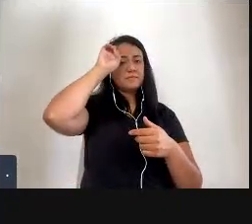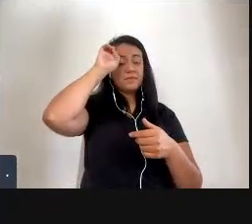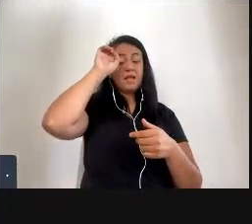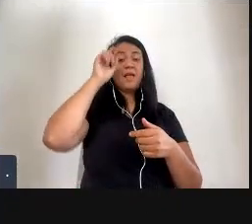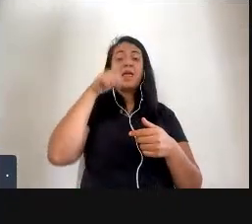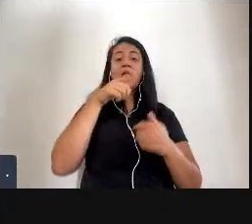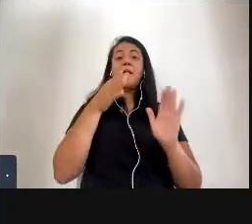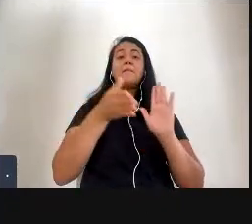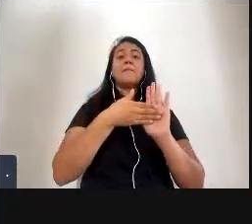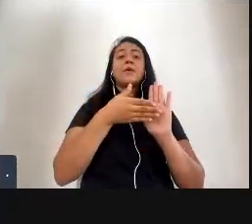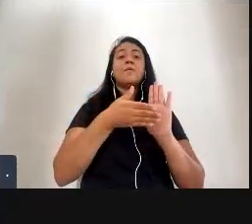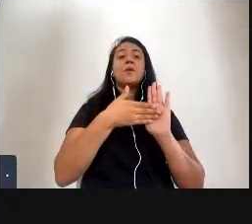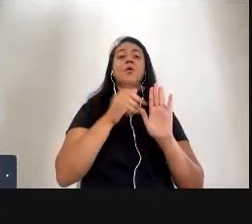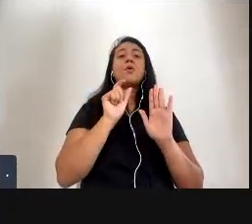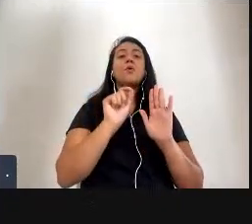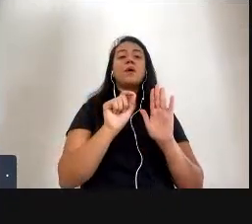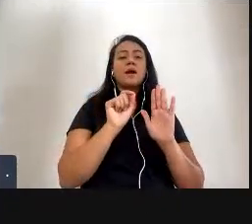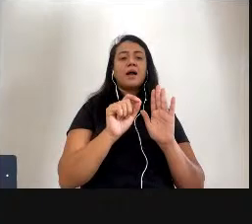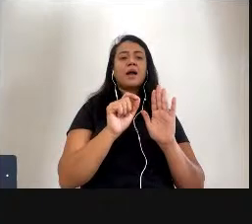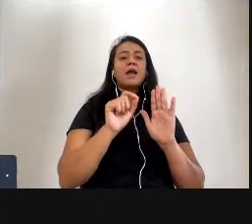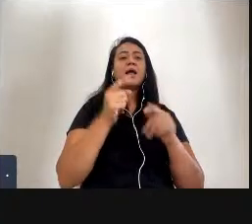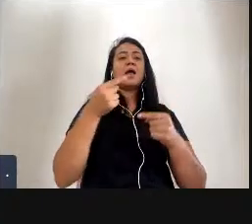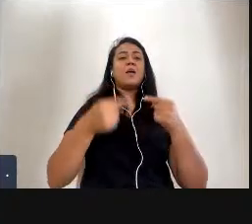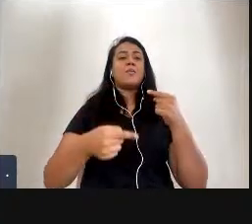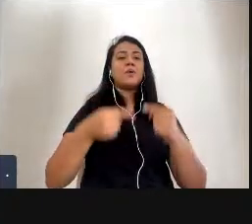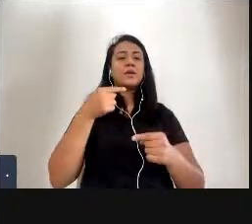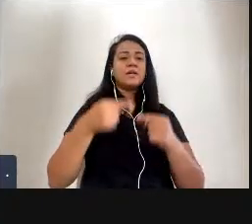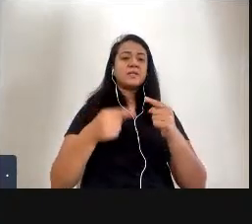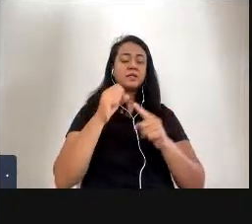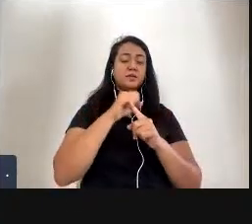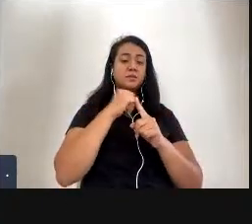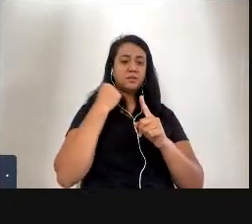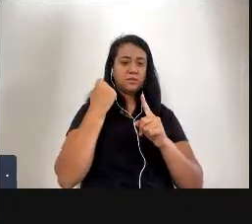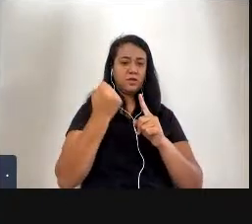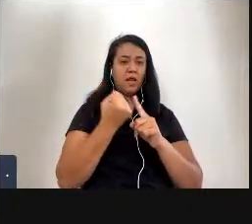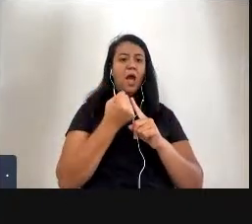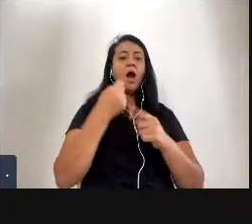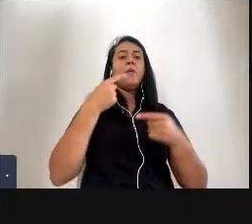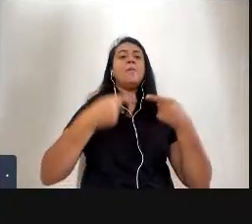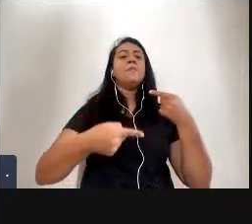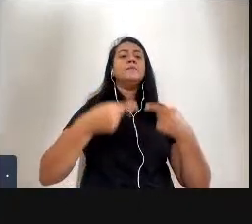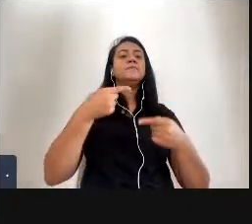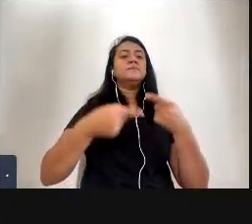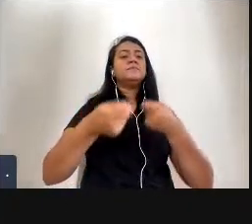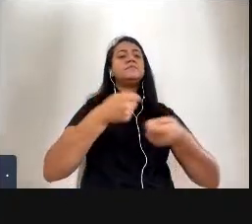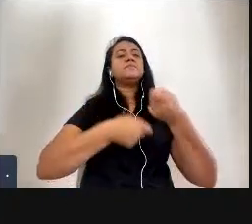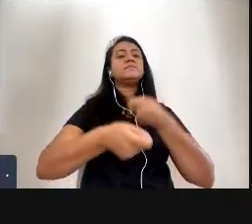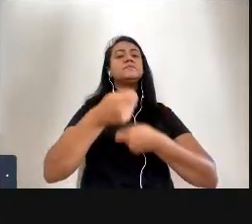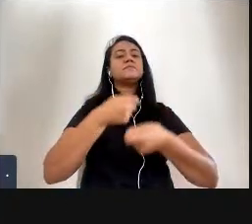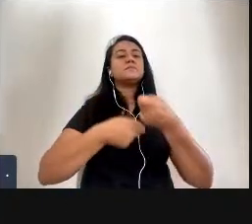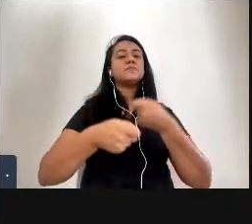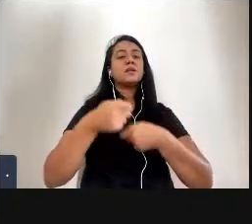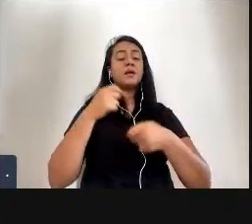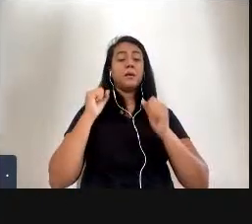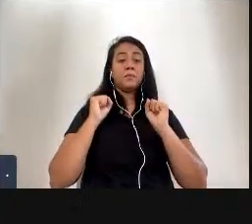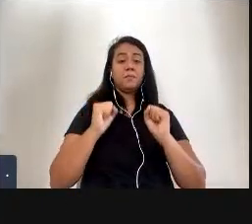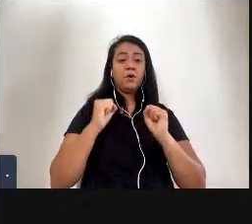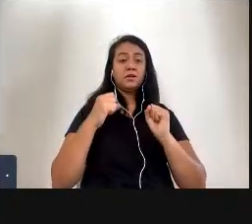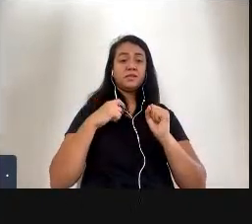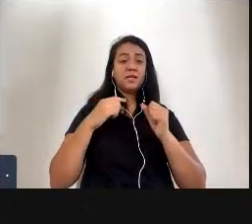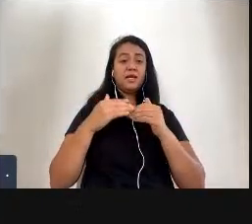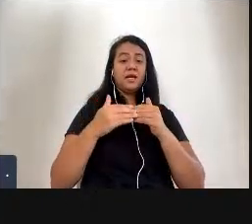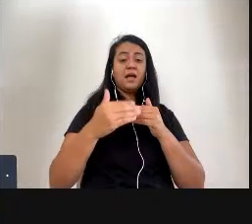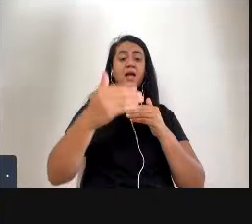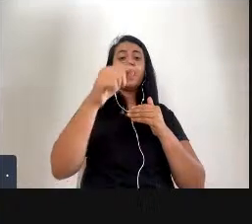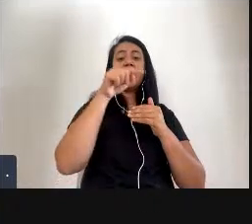propõe para que as políticas sociais, as políticas econômicas sejam regidas a partir desses